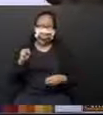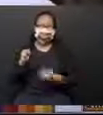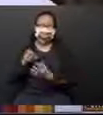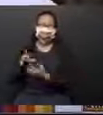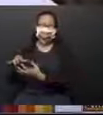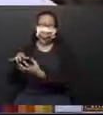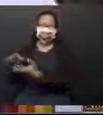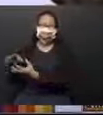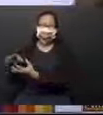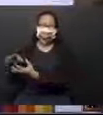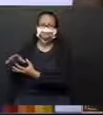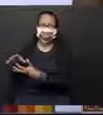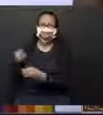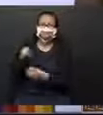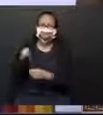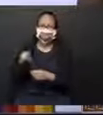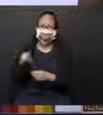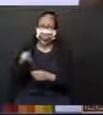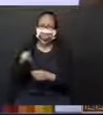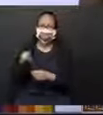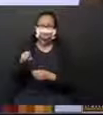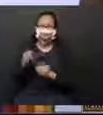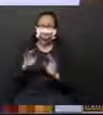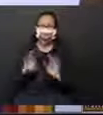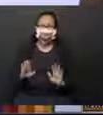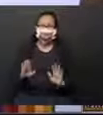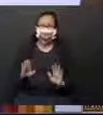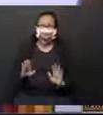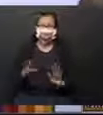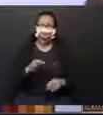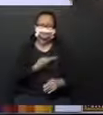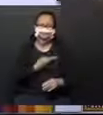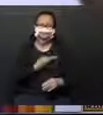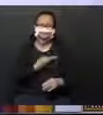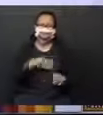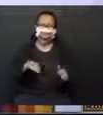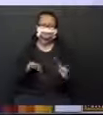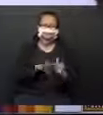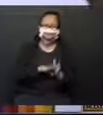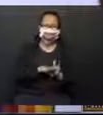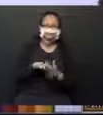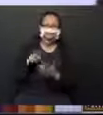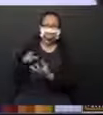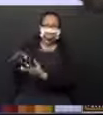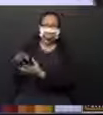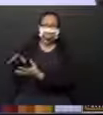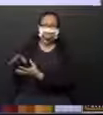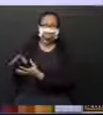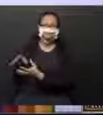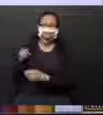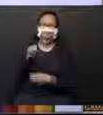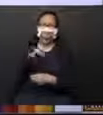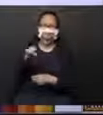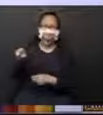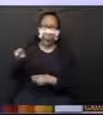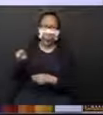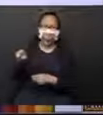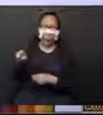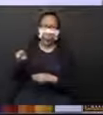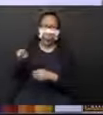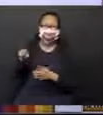paradinho, ele vai conseguir chegar na sua sombra? E se você ficar se movimentando de um lado e de outro?